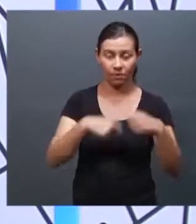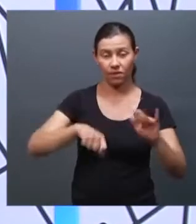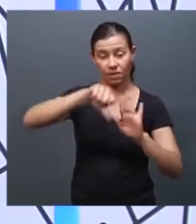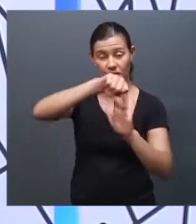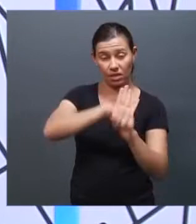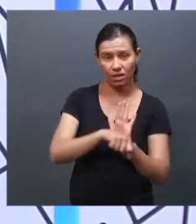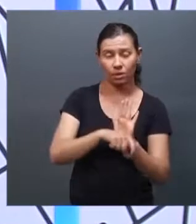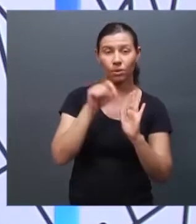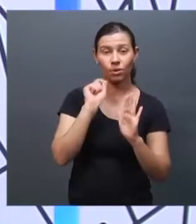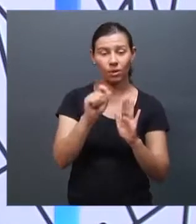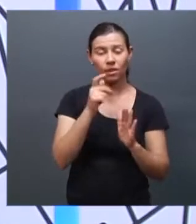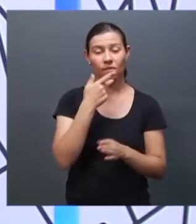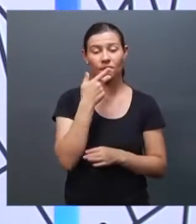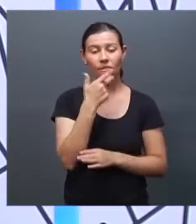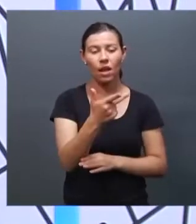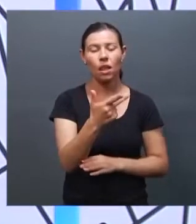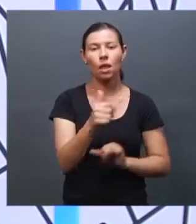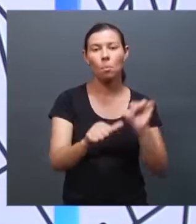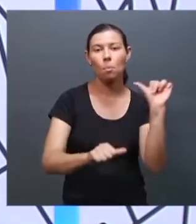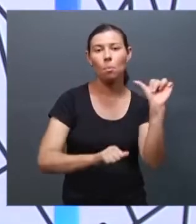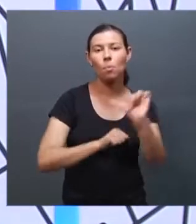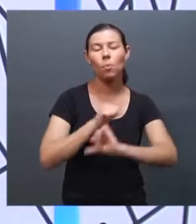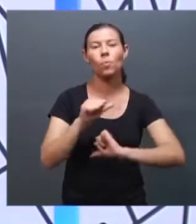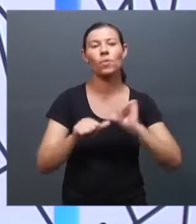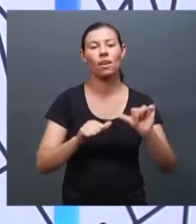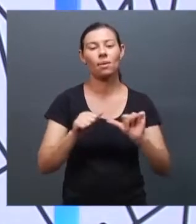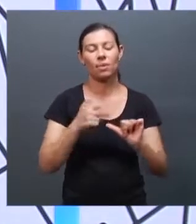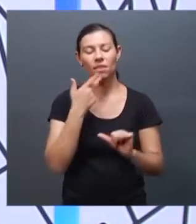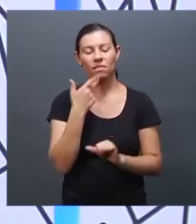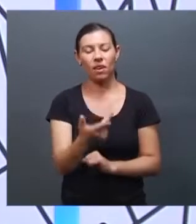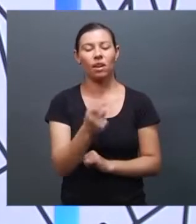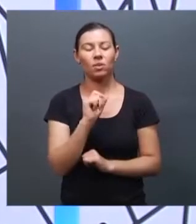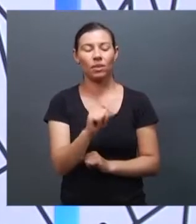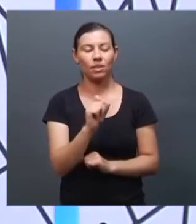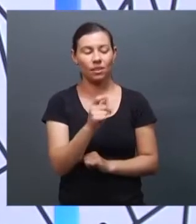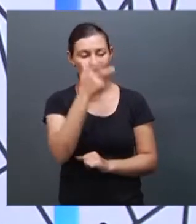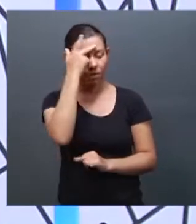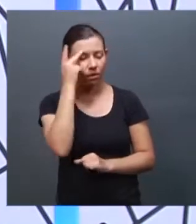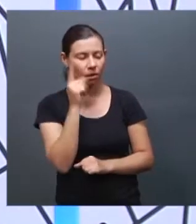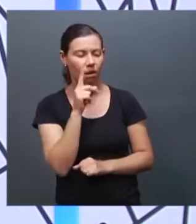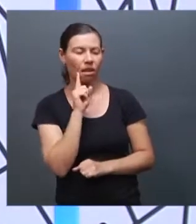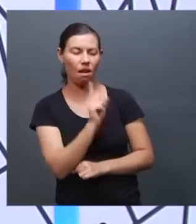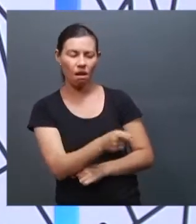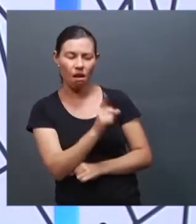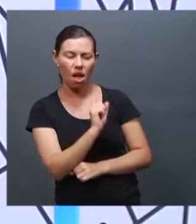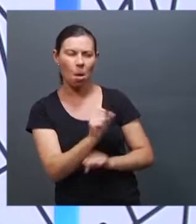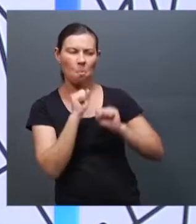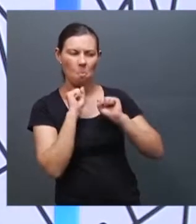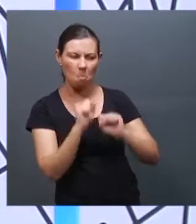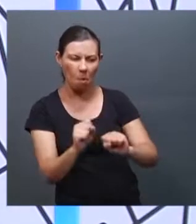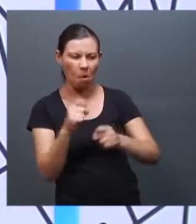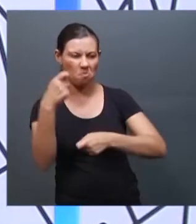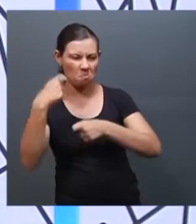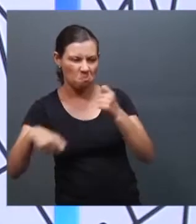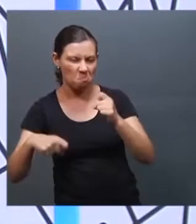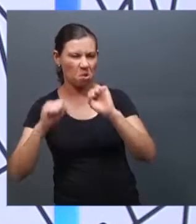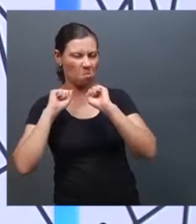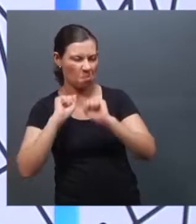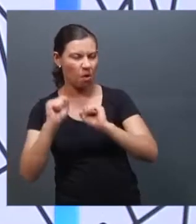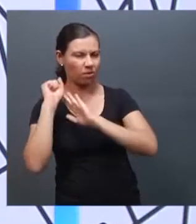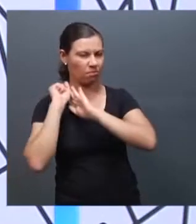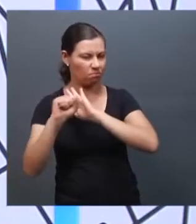tipo de fala deixe de produzir efeitos, deixe de ser veiculada como legítimo. Então, assim,